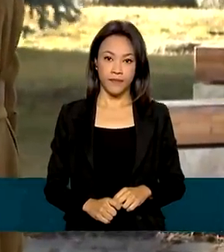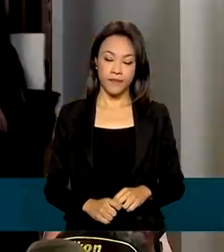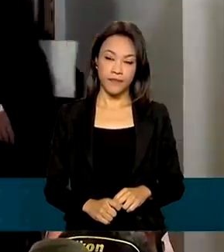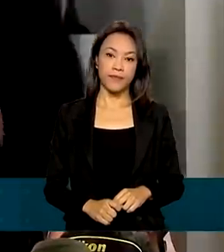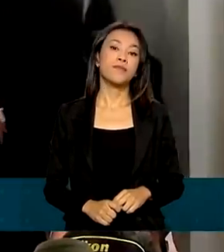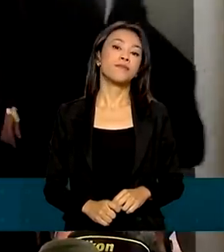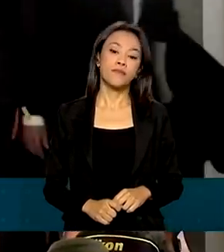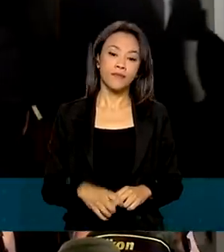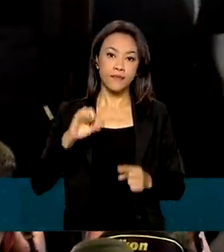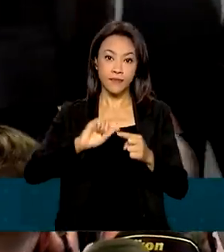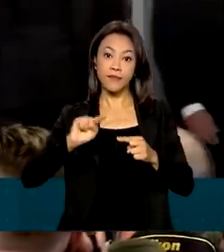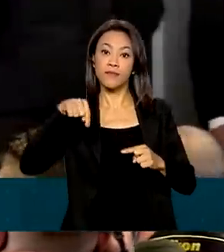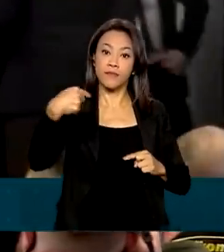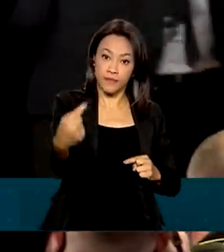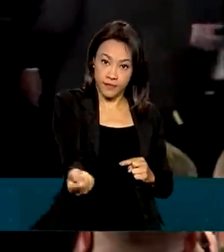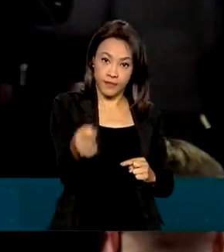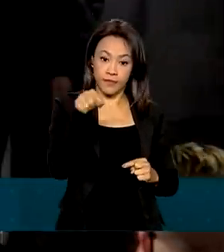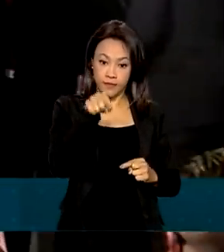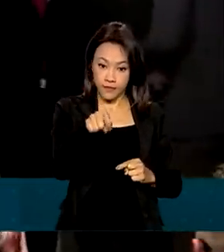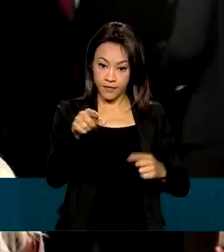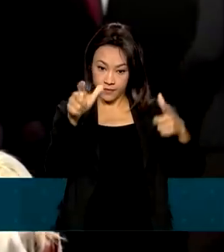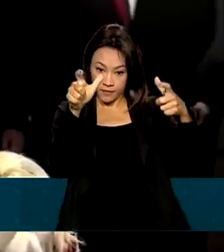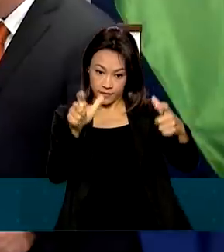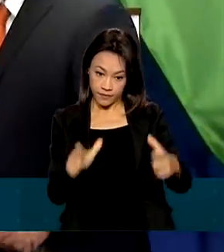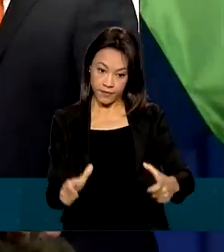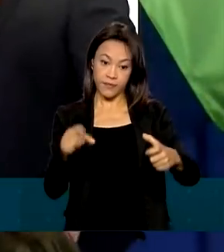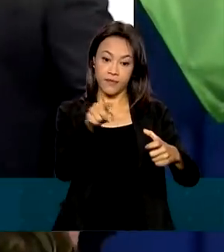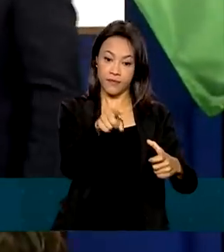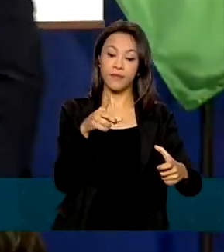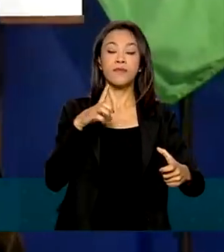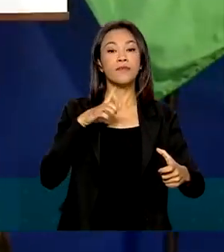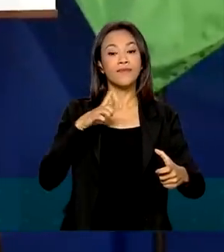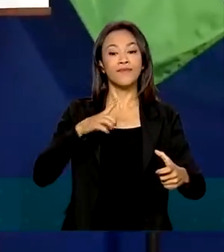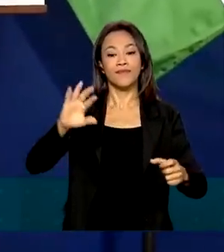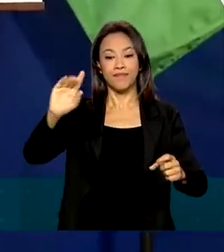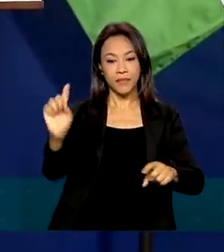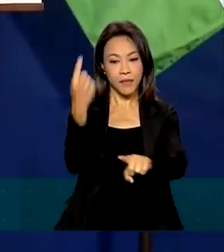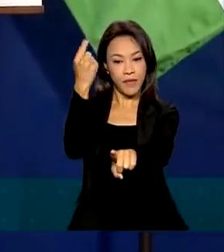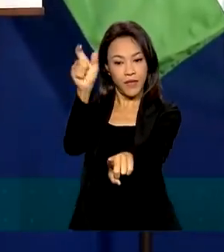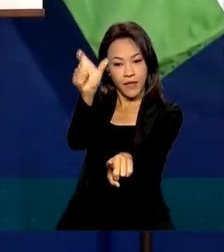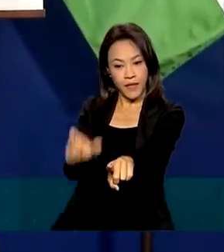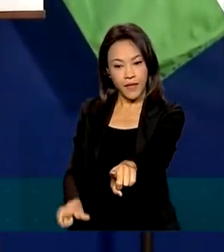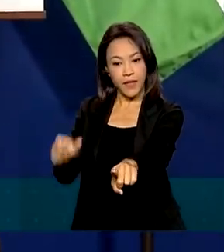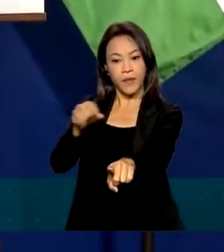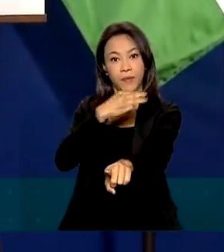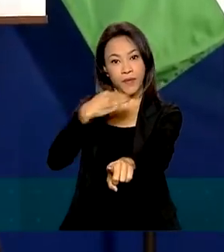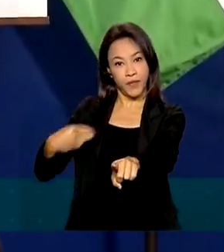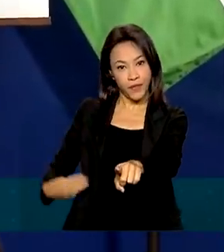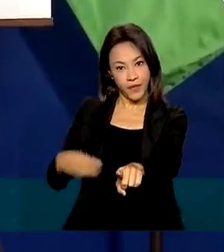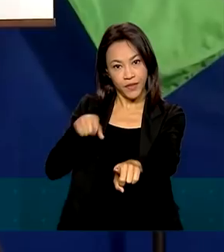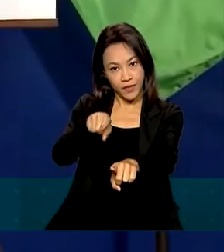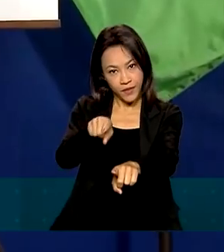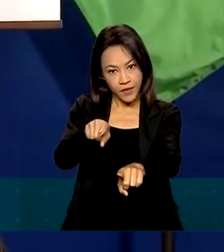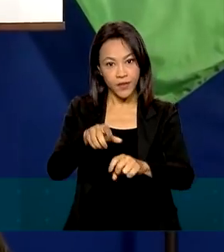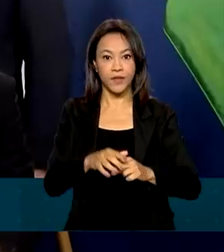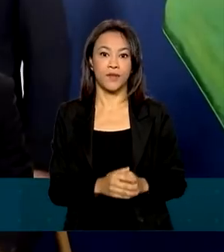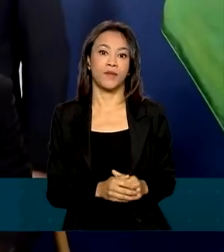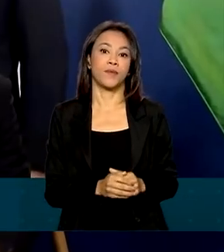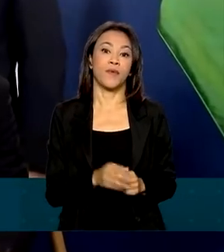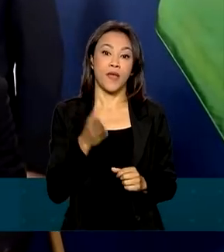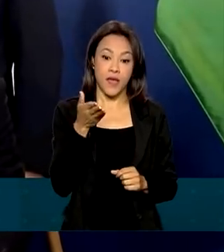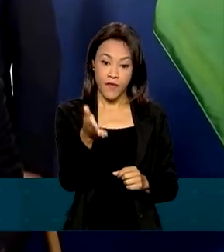Em seguida, no Palácio Carmelita, foi recebido pelo primeiro-ministro húngaro, Victor Orbán.